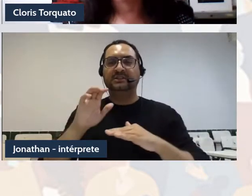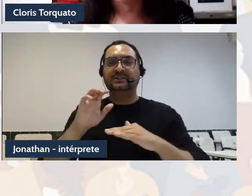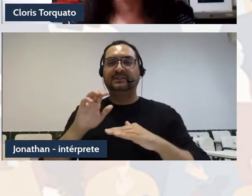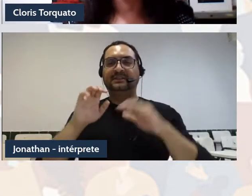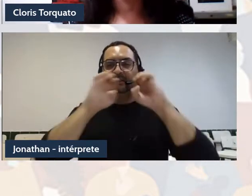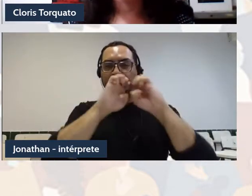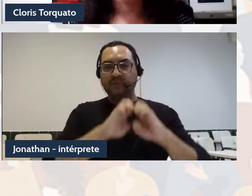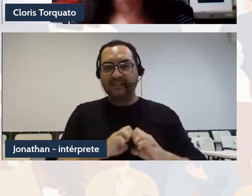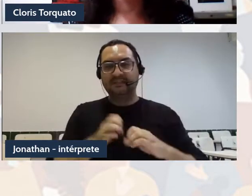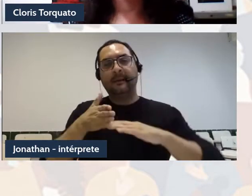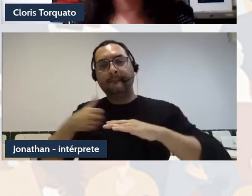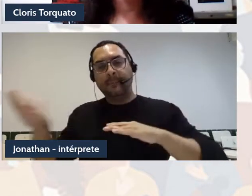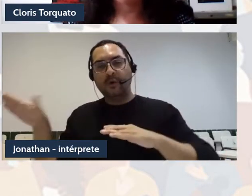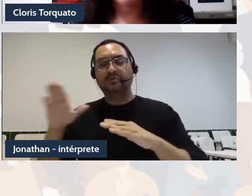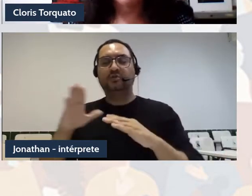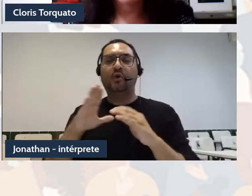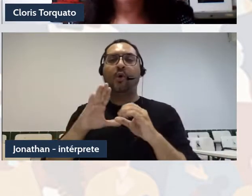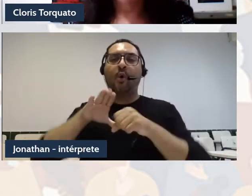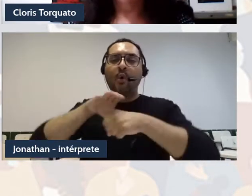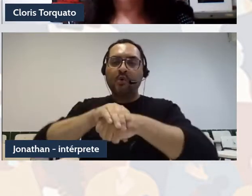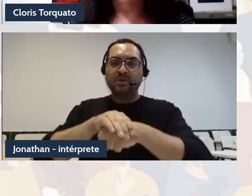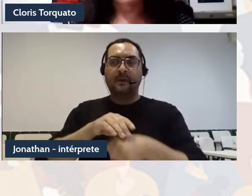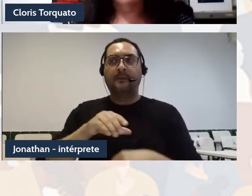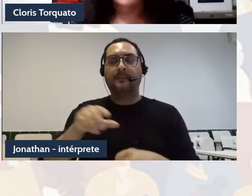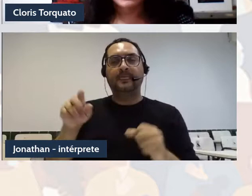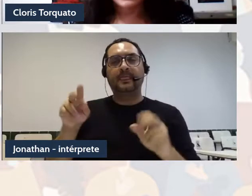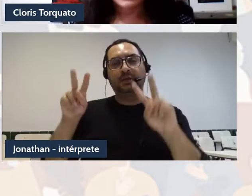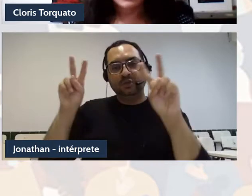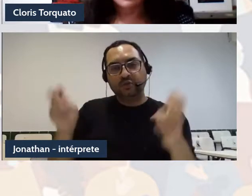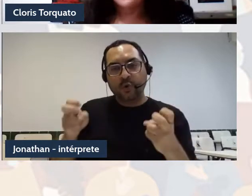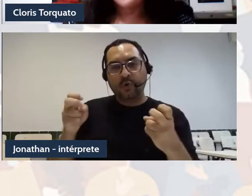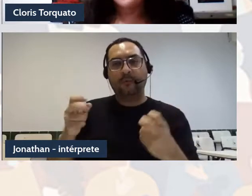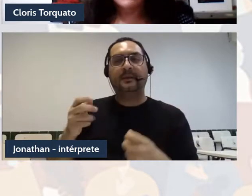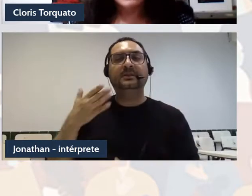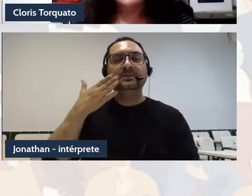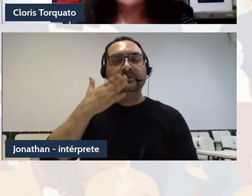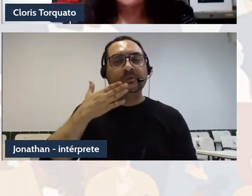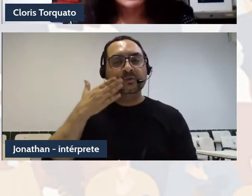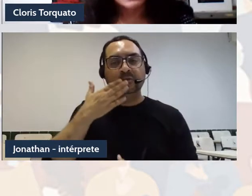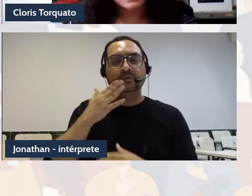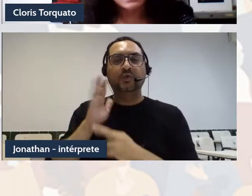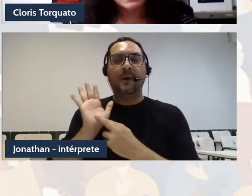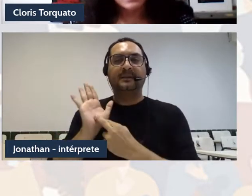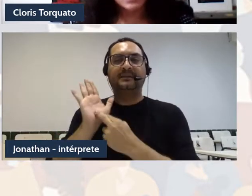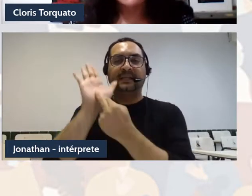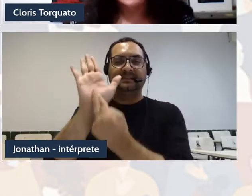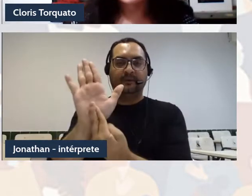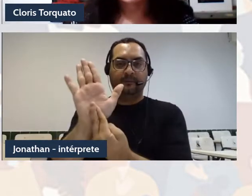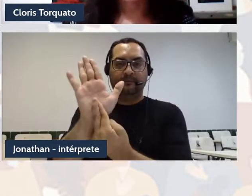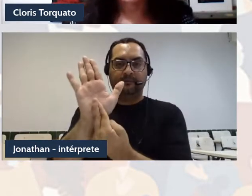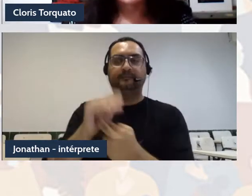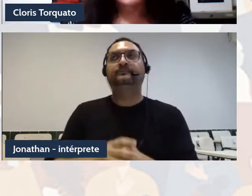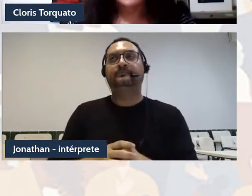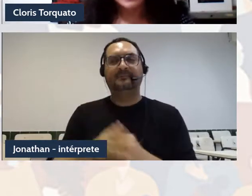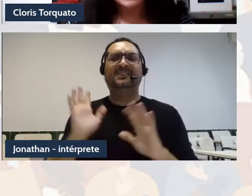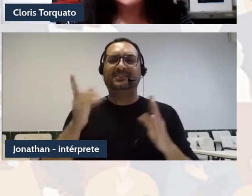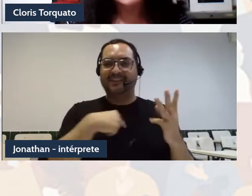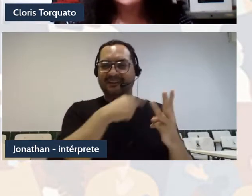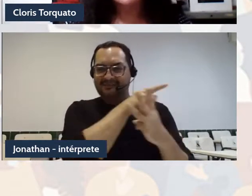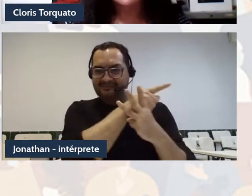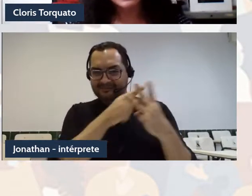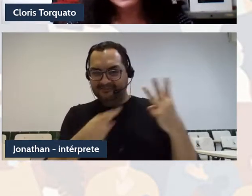vinculada a noções de discurso e representação. Então, feitas essas apresentações